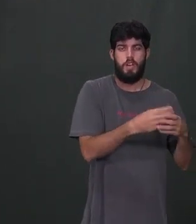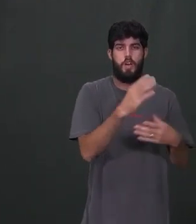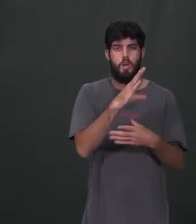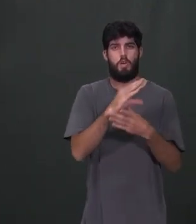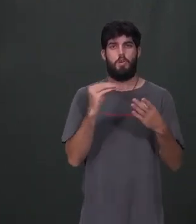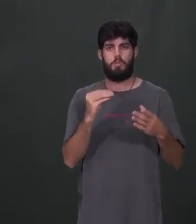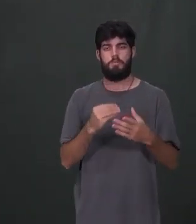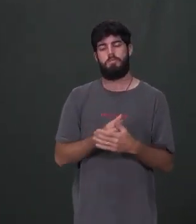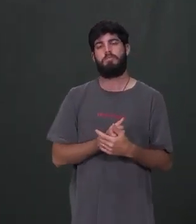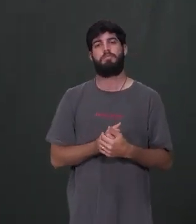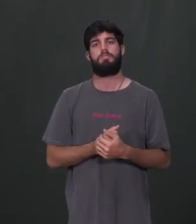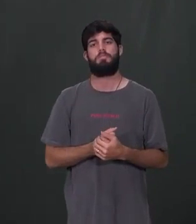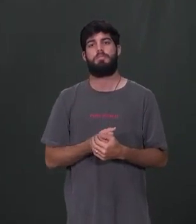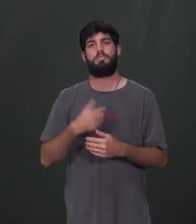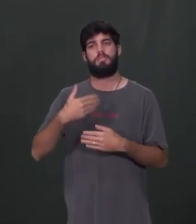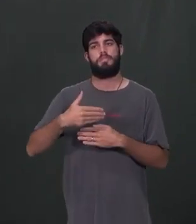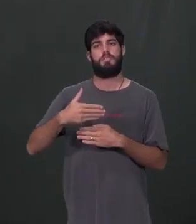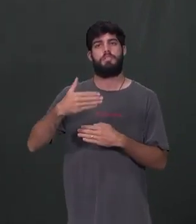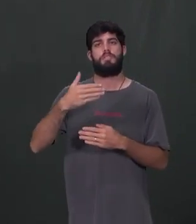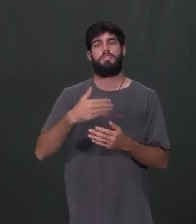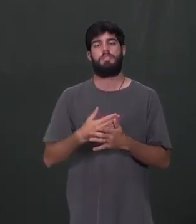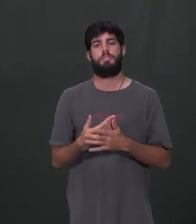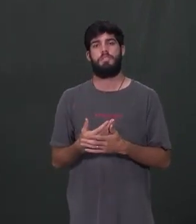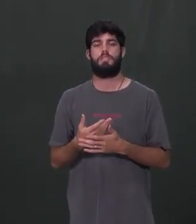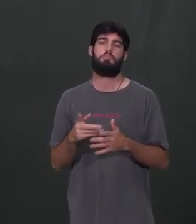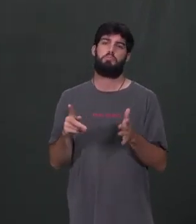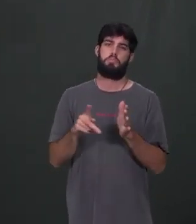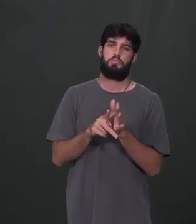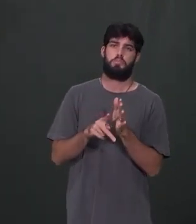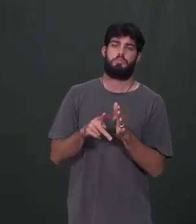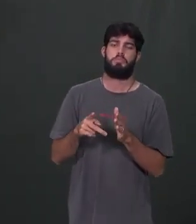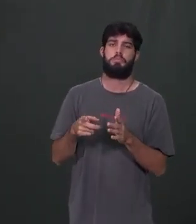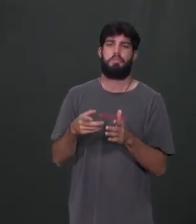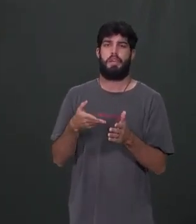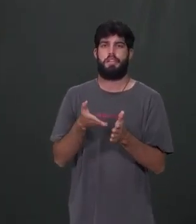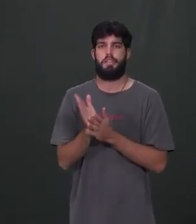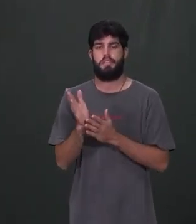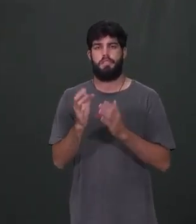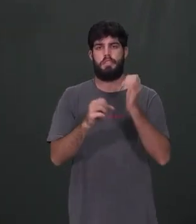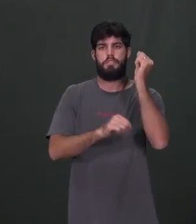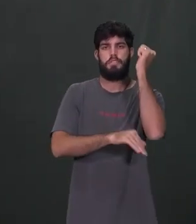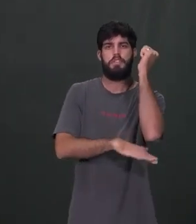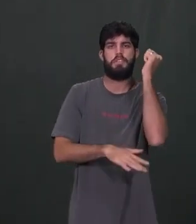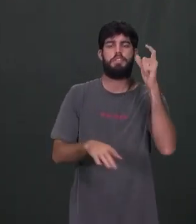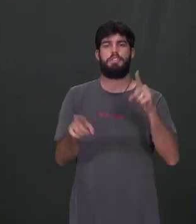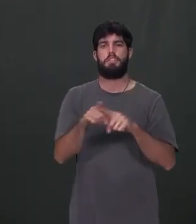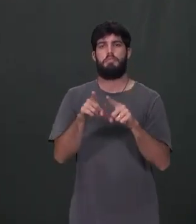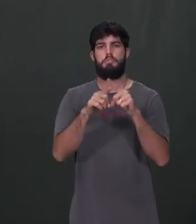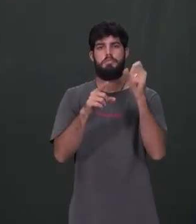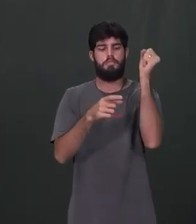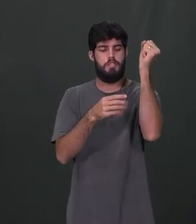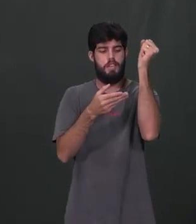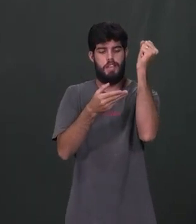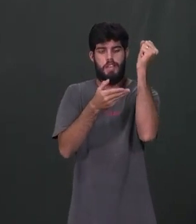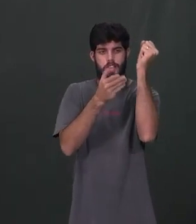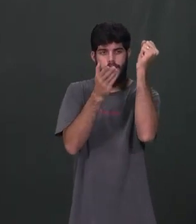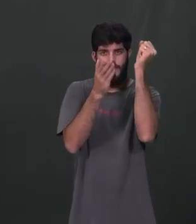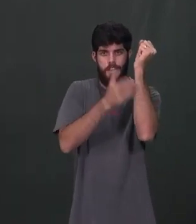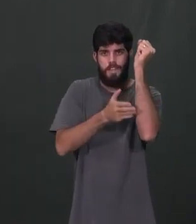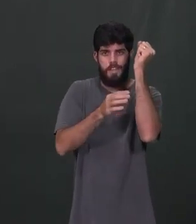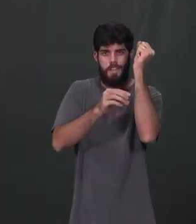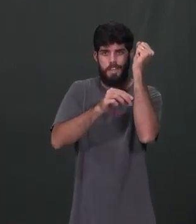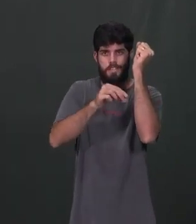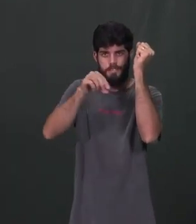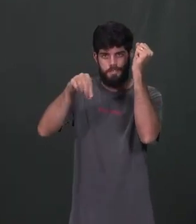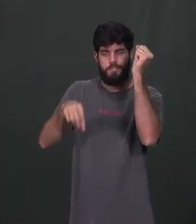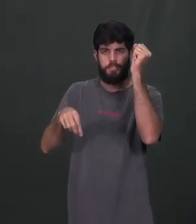cópia dessa. A multiplicação vegetativa das plantas pode ser pela raiz, pode ser pelo caule. Vê, você tira um caulezinho, começa